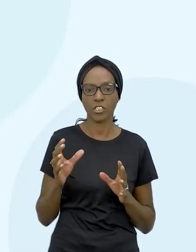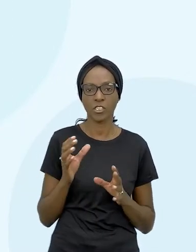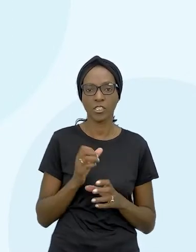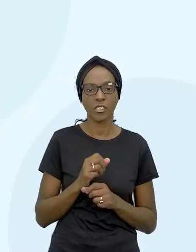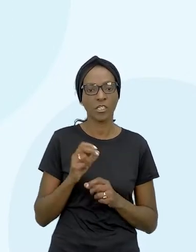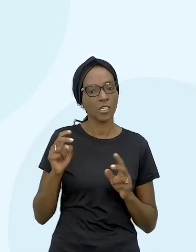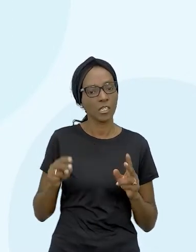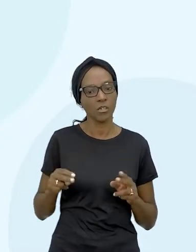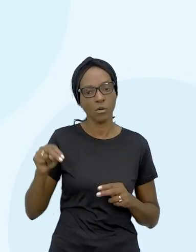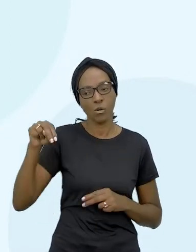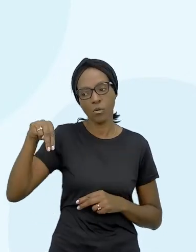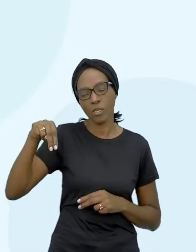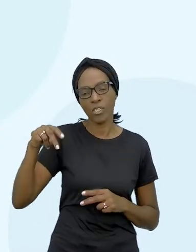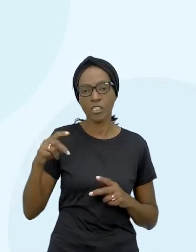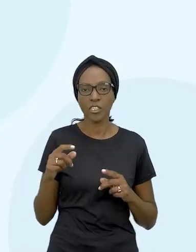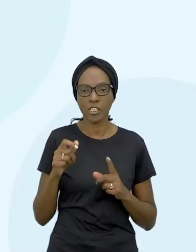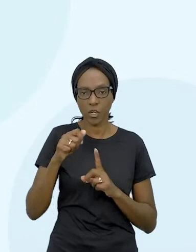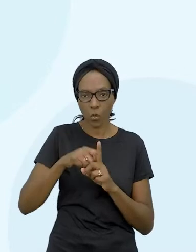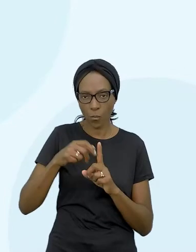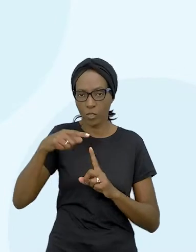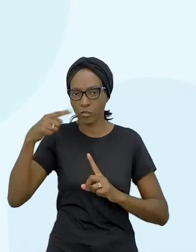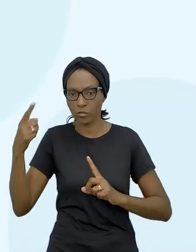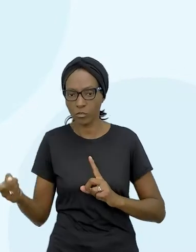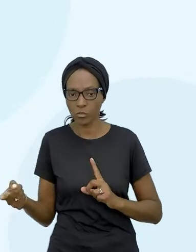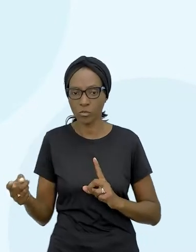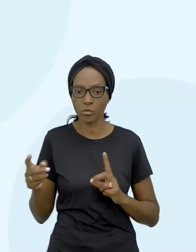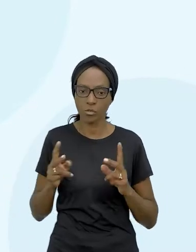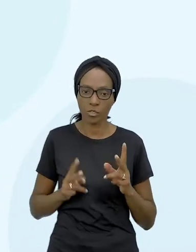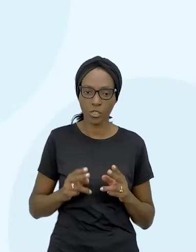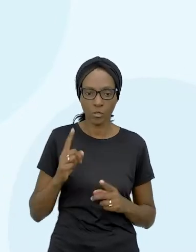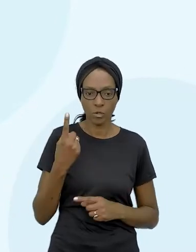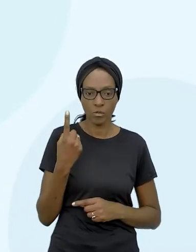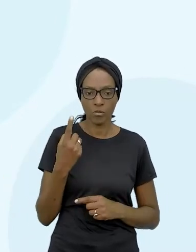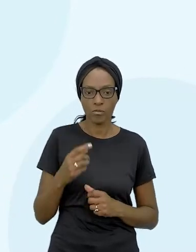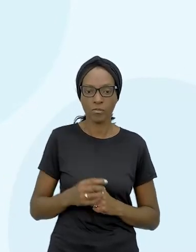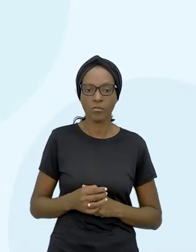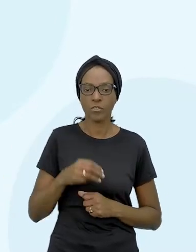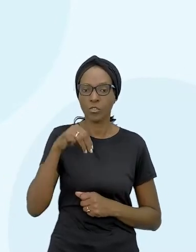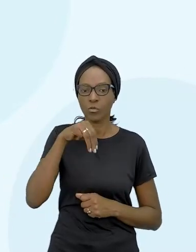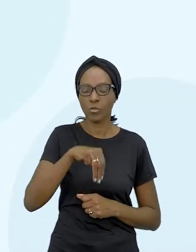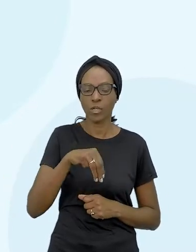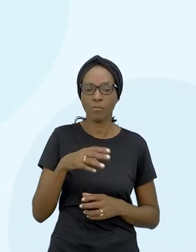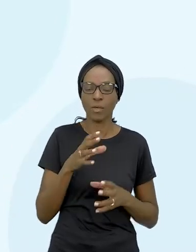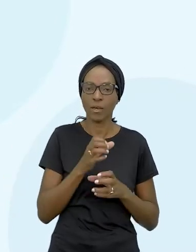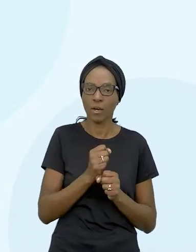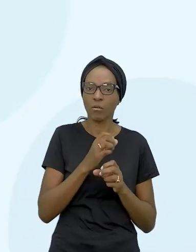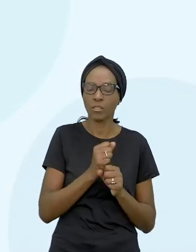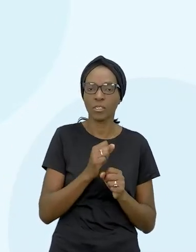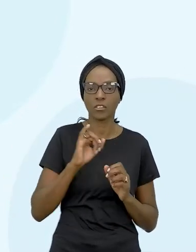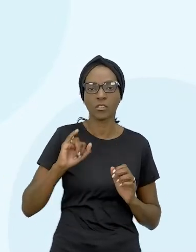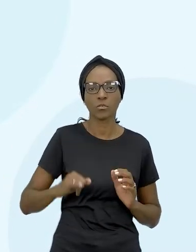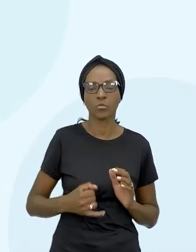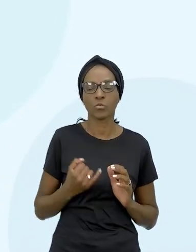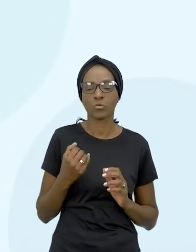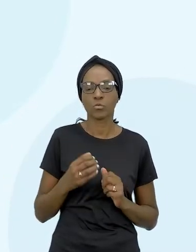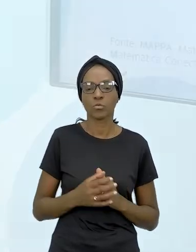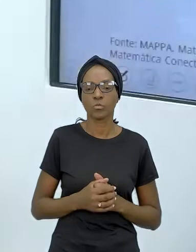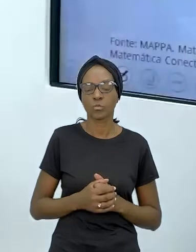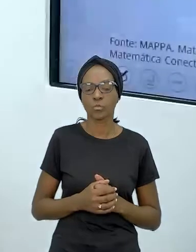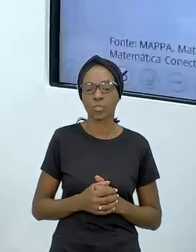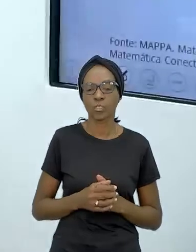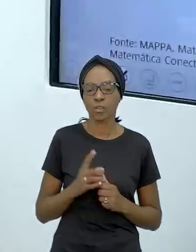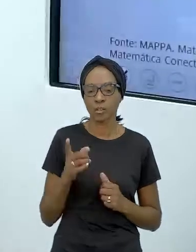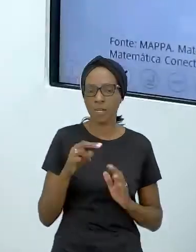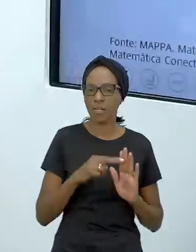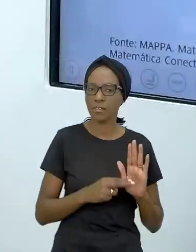seguinte elevado a 1 esse aqui é o nosso montante dos juros tá aí levando aí essa fórmula